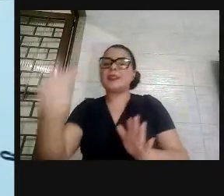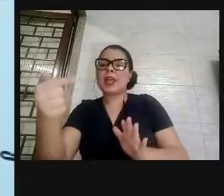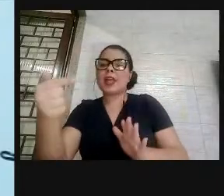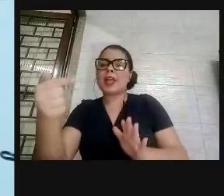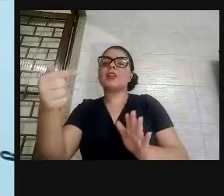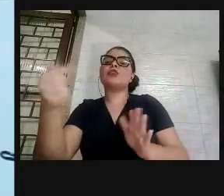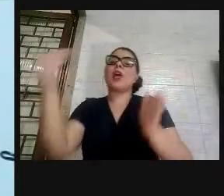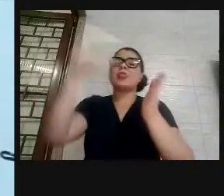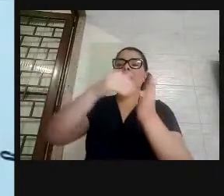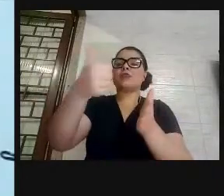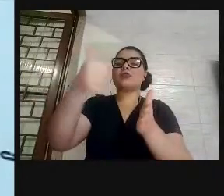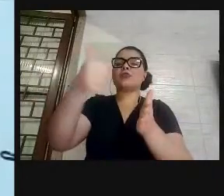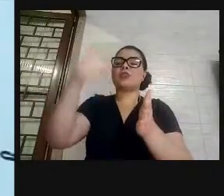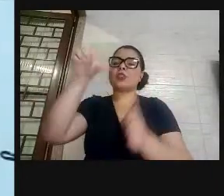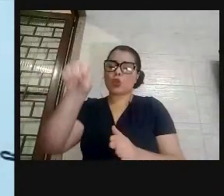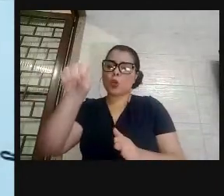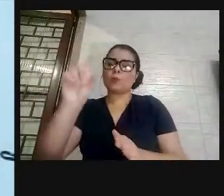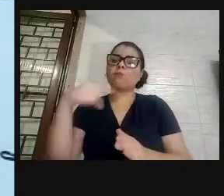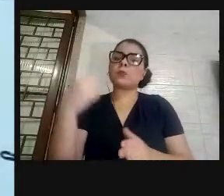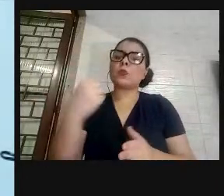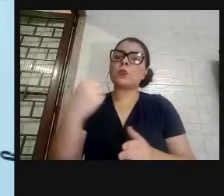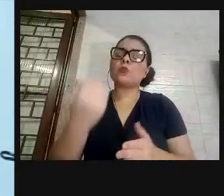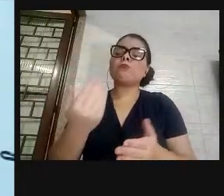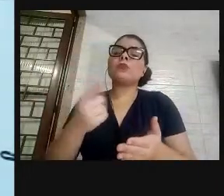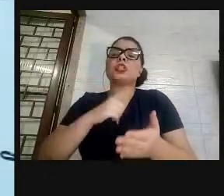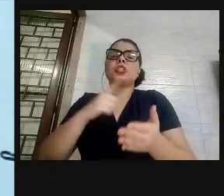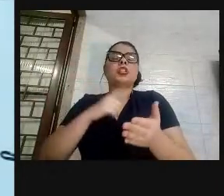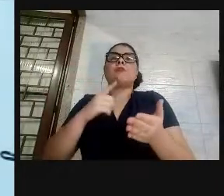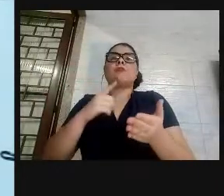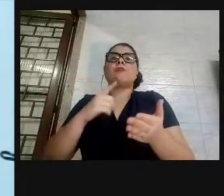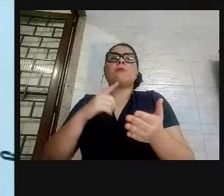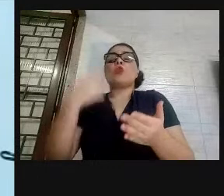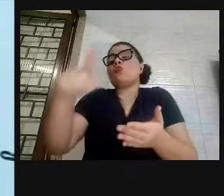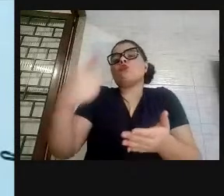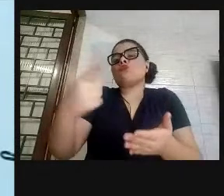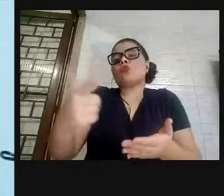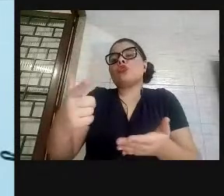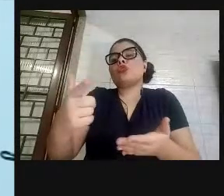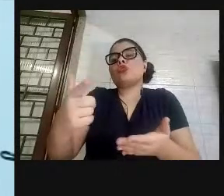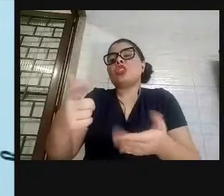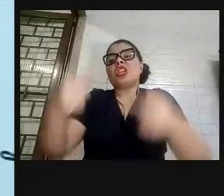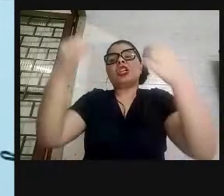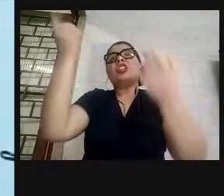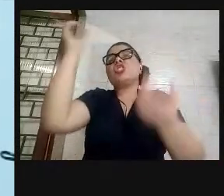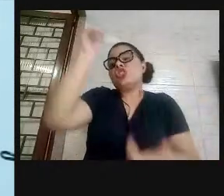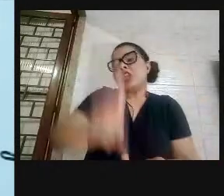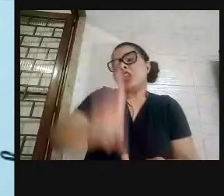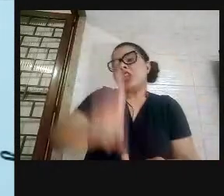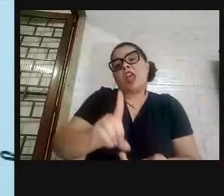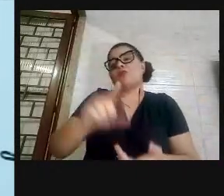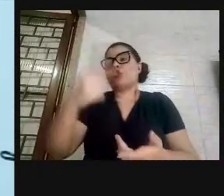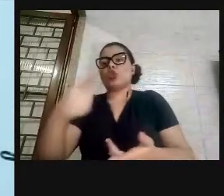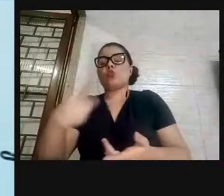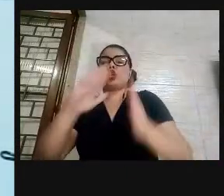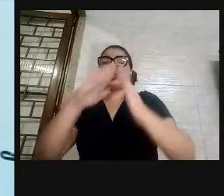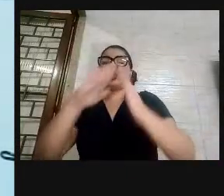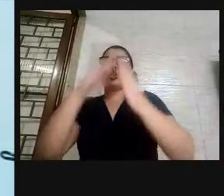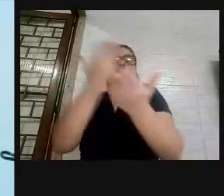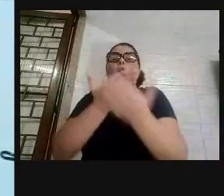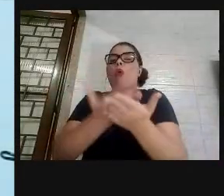colônia do Império, nós tivemos praticamente a ausência de democracia, de direitos, de escola, de saúde,